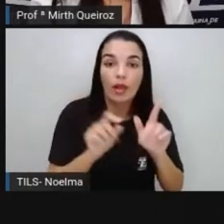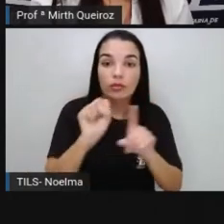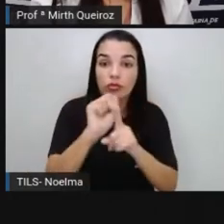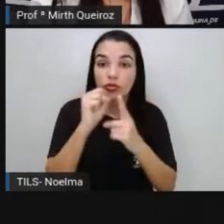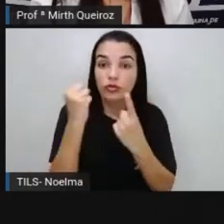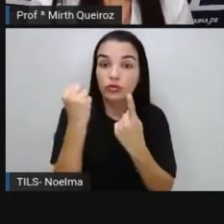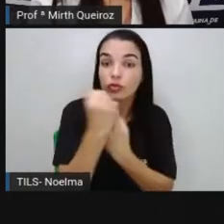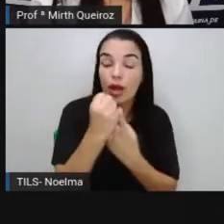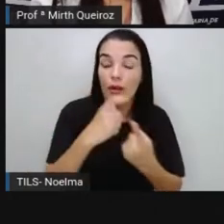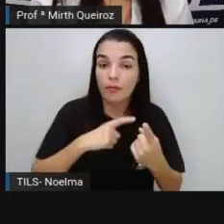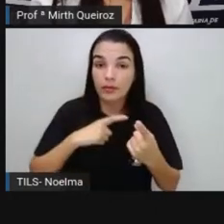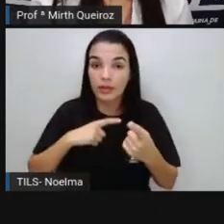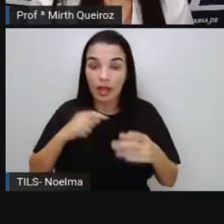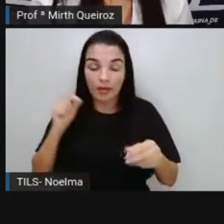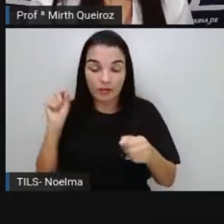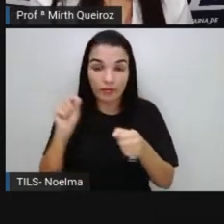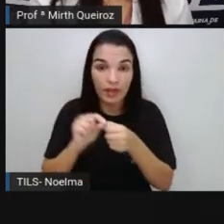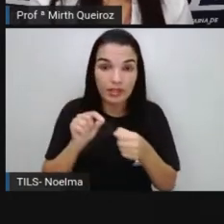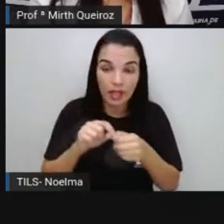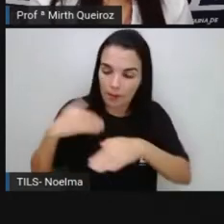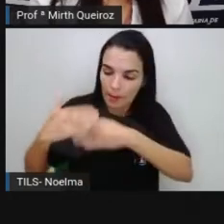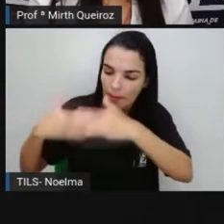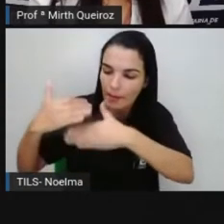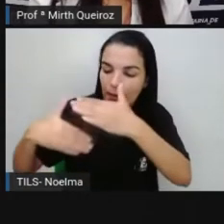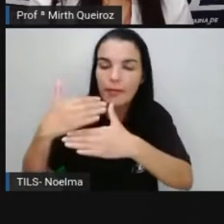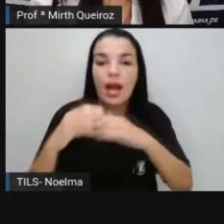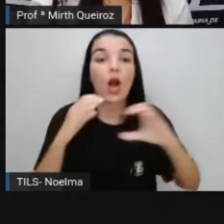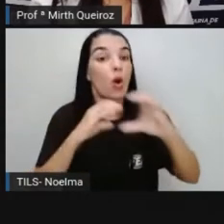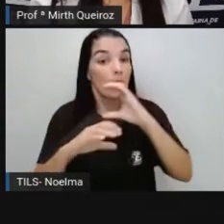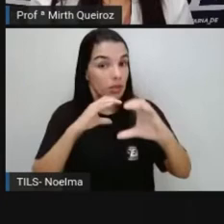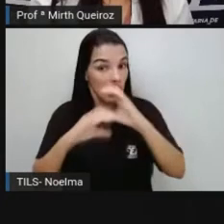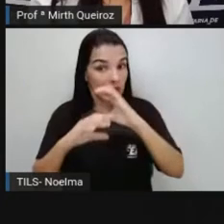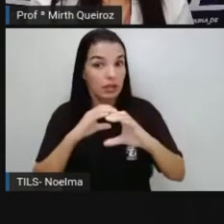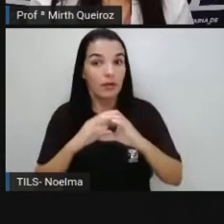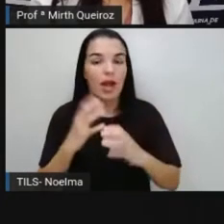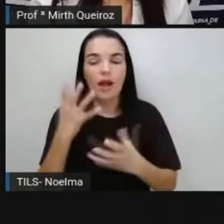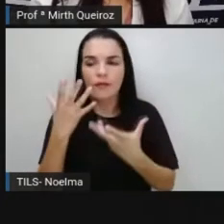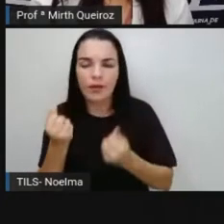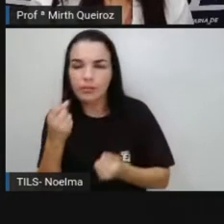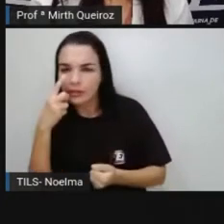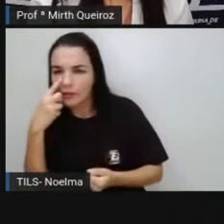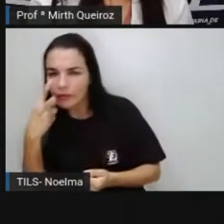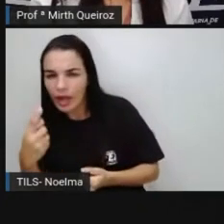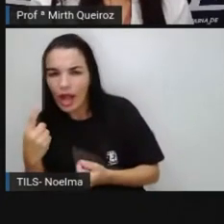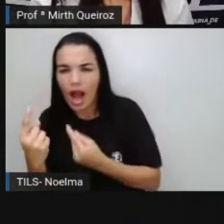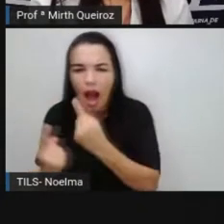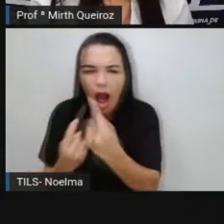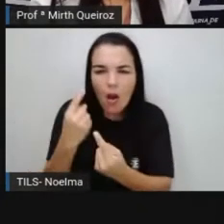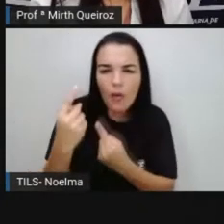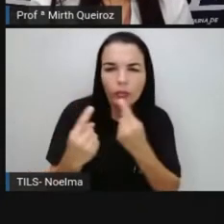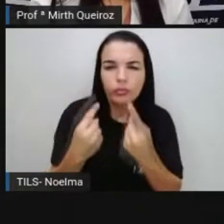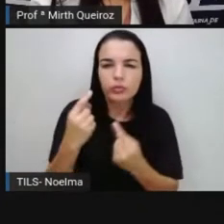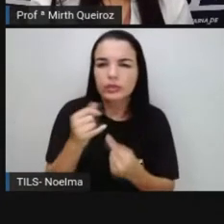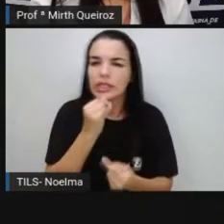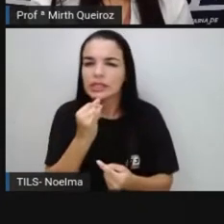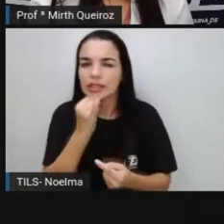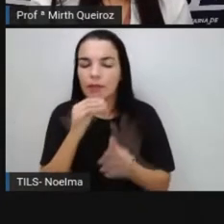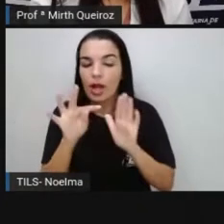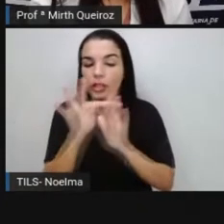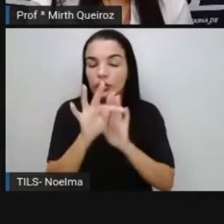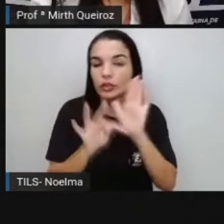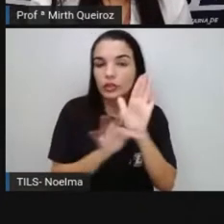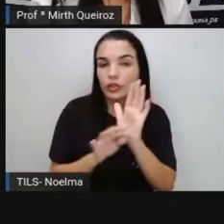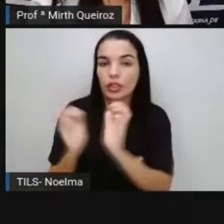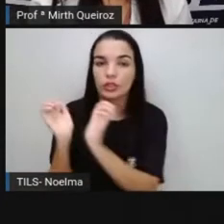dentro de um processo de comunicação. Vamos ver agora alguns exemplos de gêneros